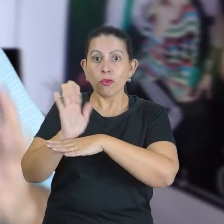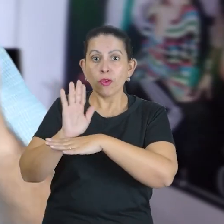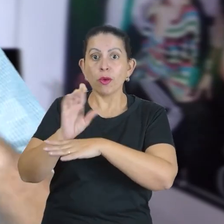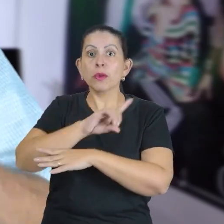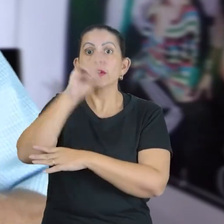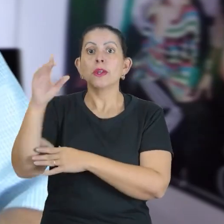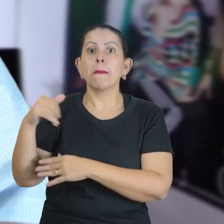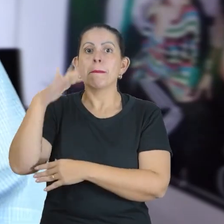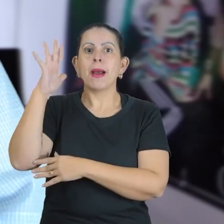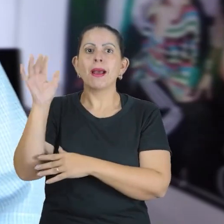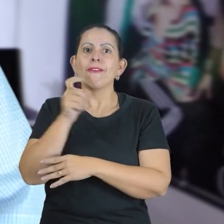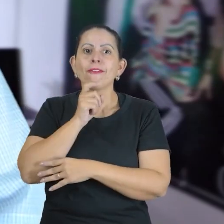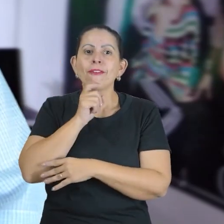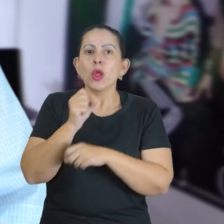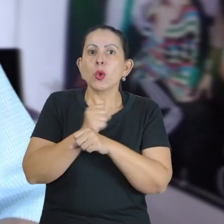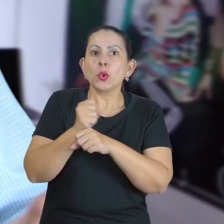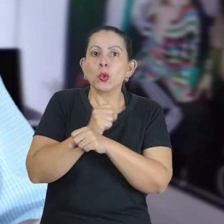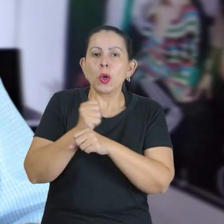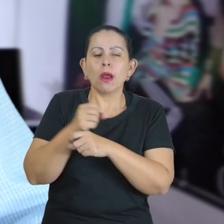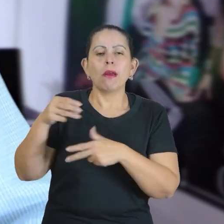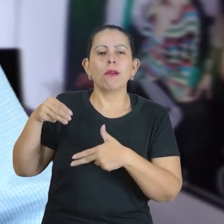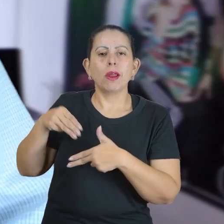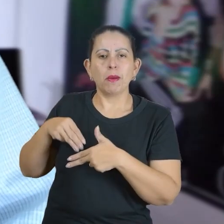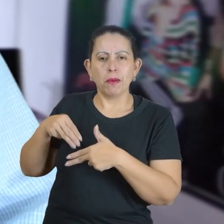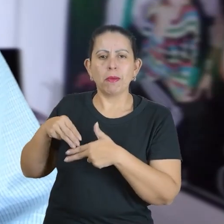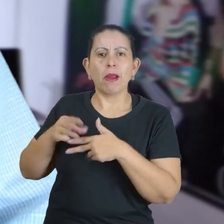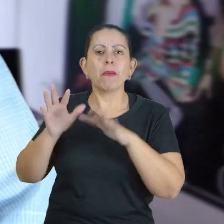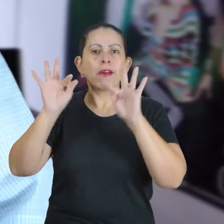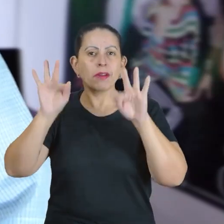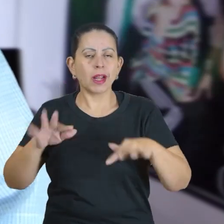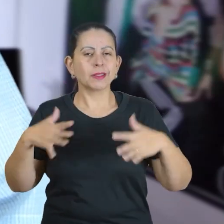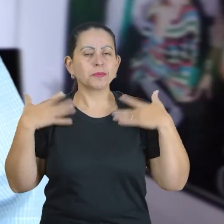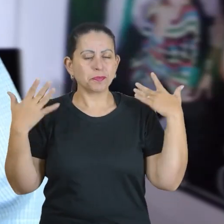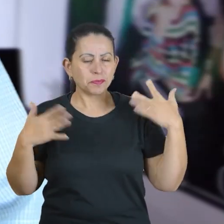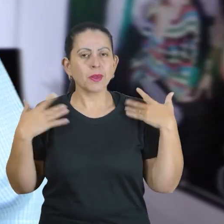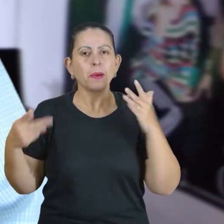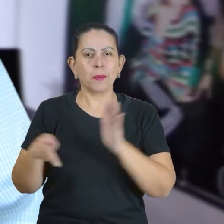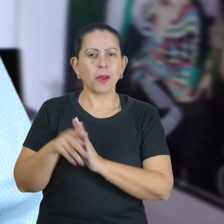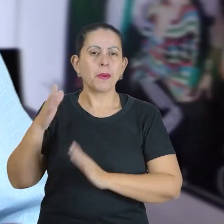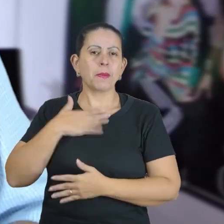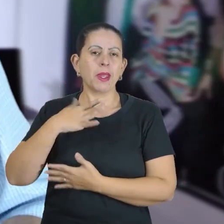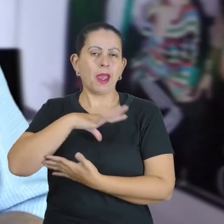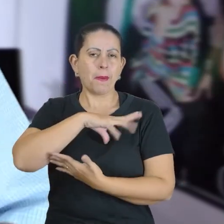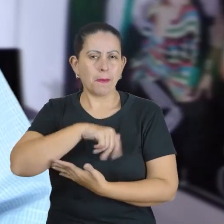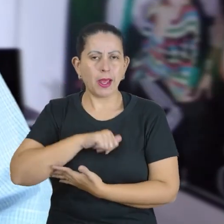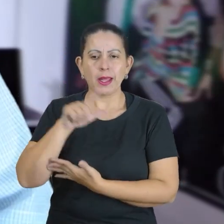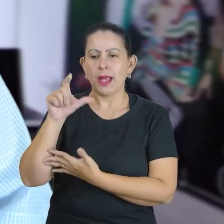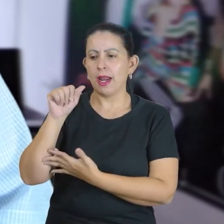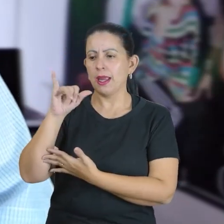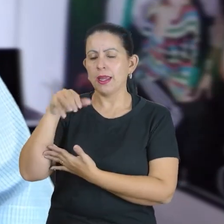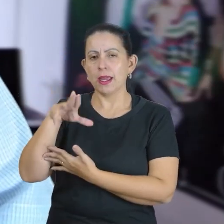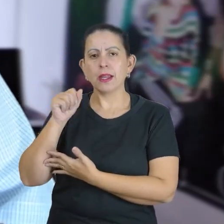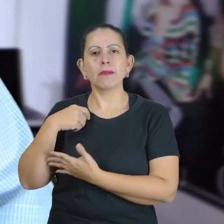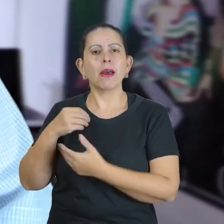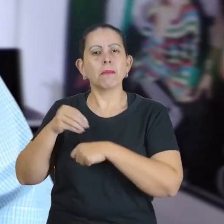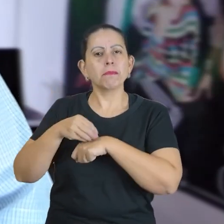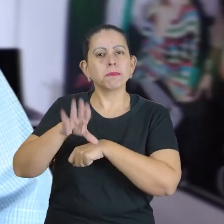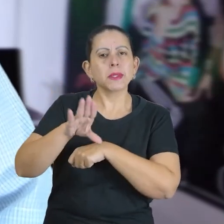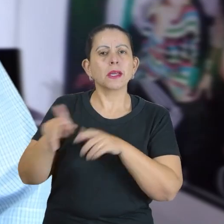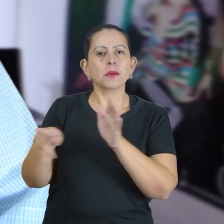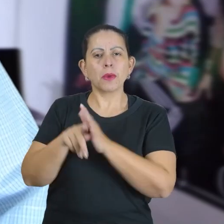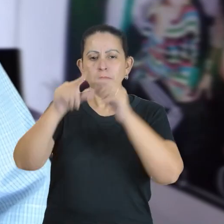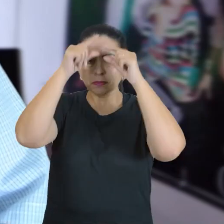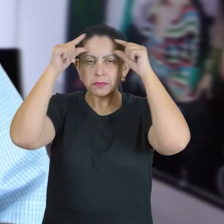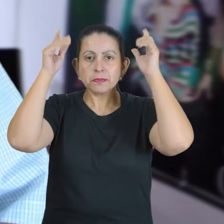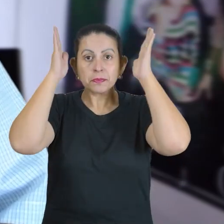do ano em Blumenau. E para encerrar com o Alto Astral, minha amada Laiana traz uma linda mensagem de Joana de Angeles